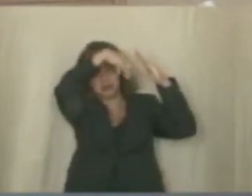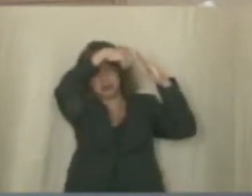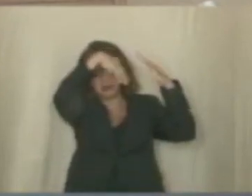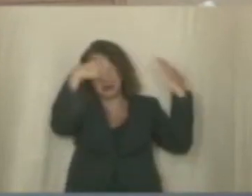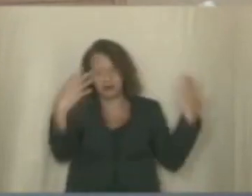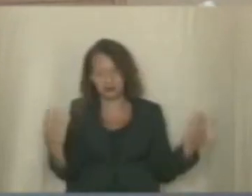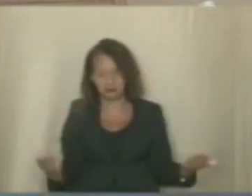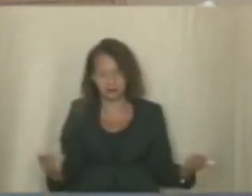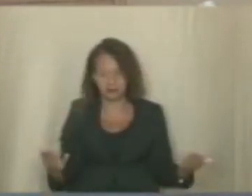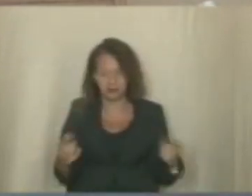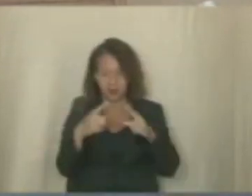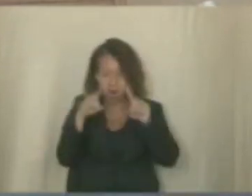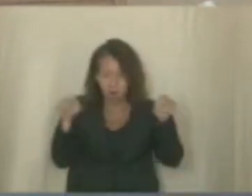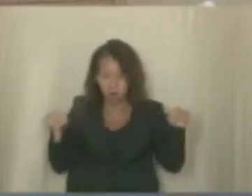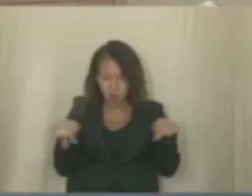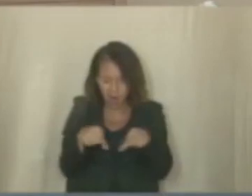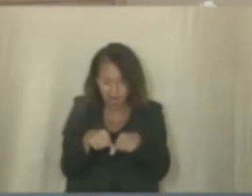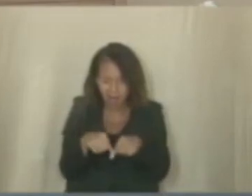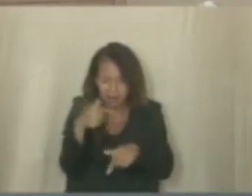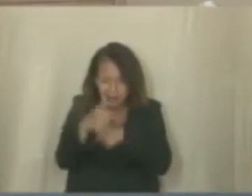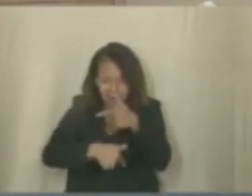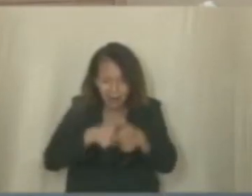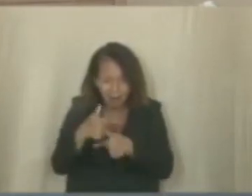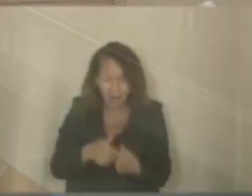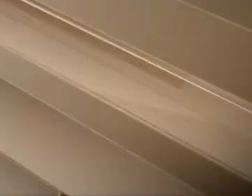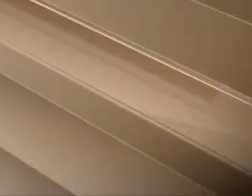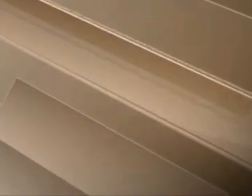O ambiente totalmente insalubre